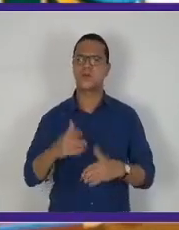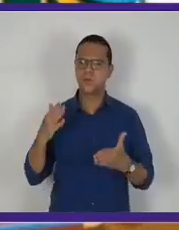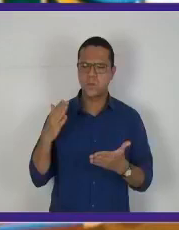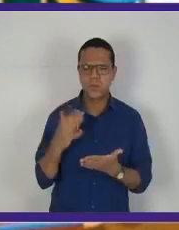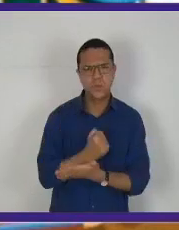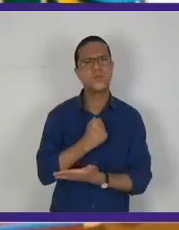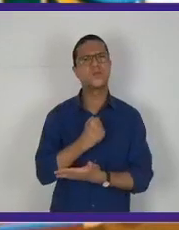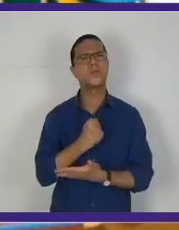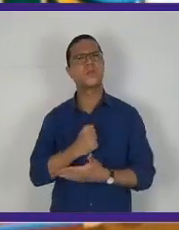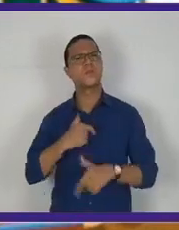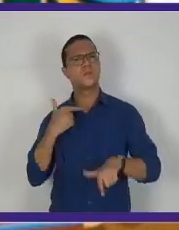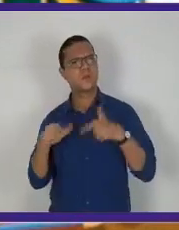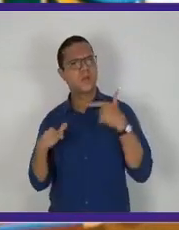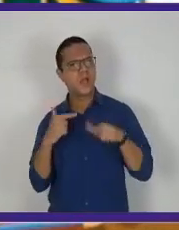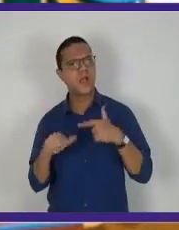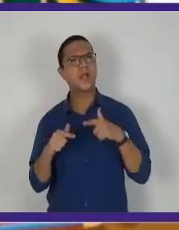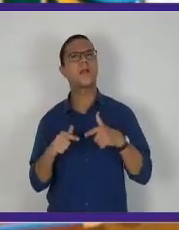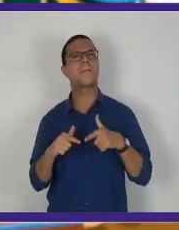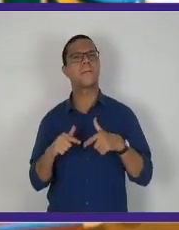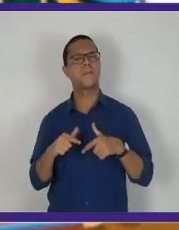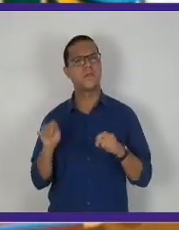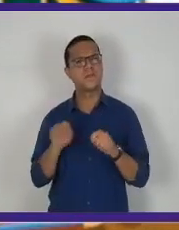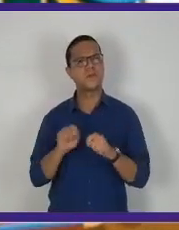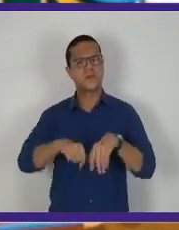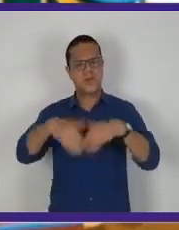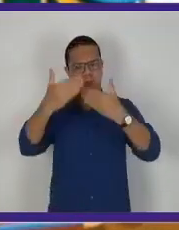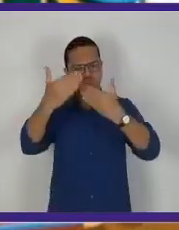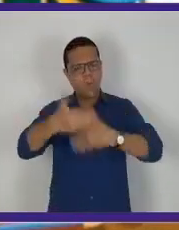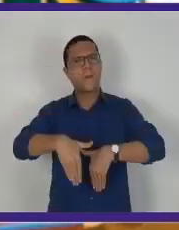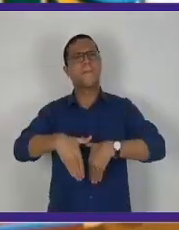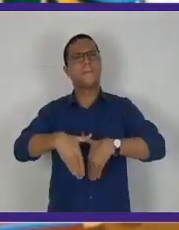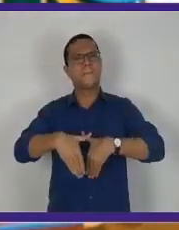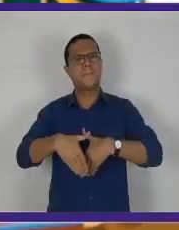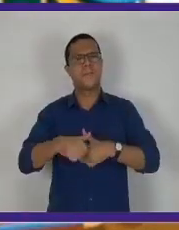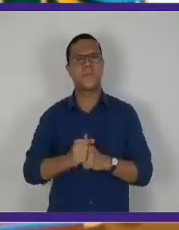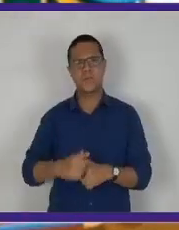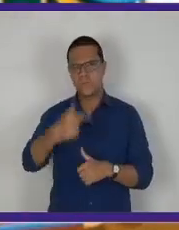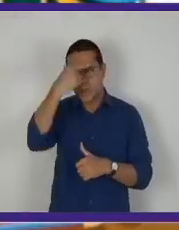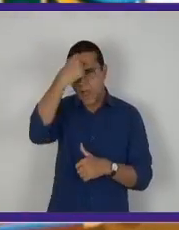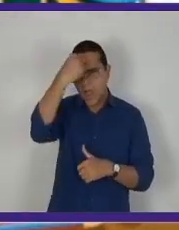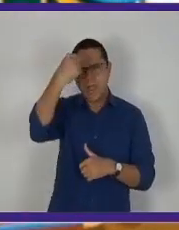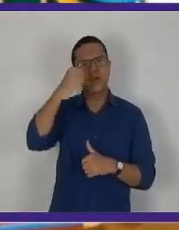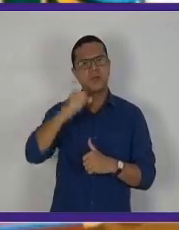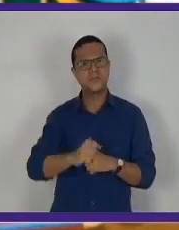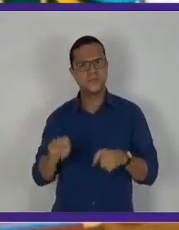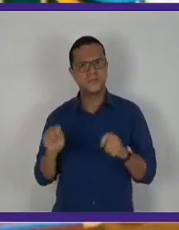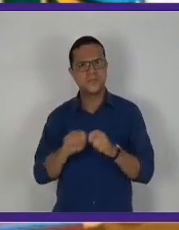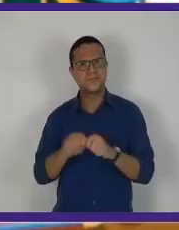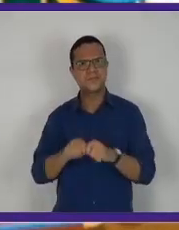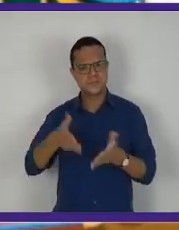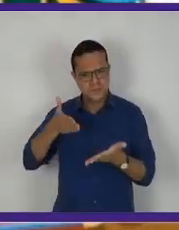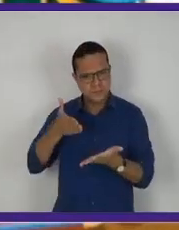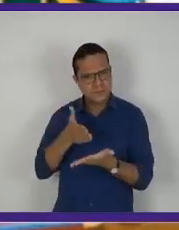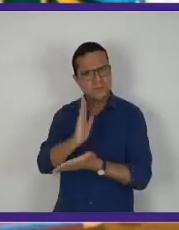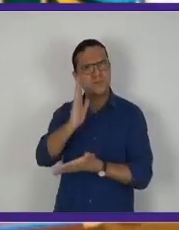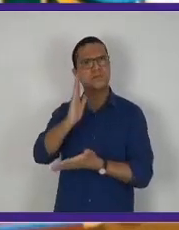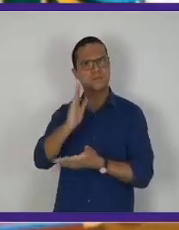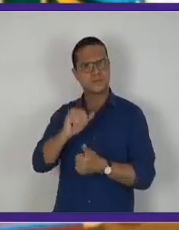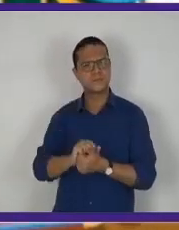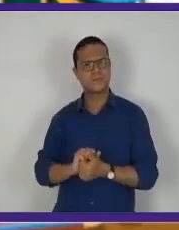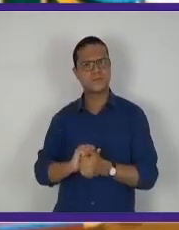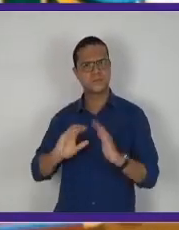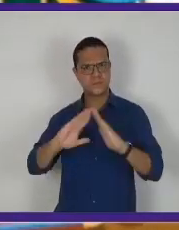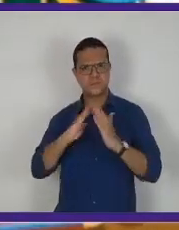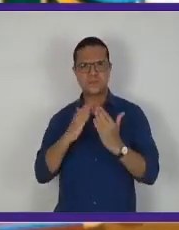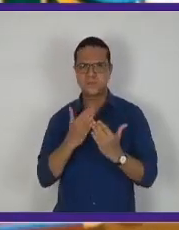arrumar um emprego. Você fazer uma prova para o vestibular. Fazer uma prova para passar